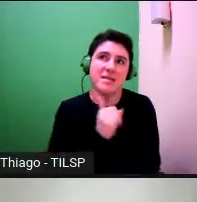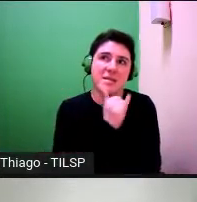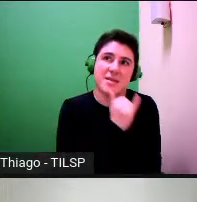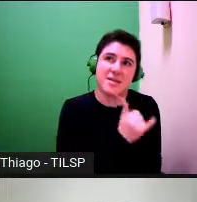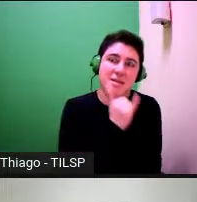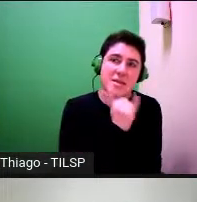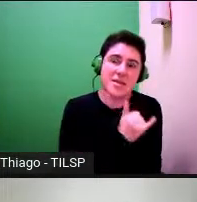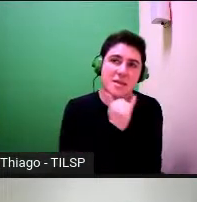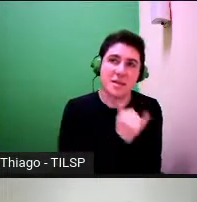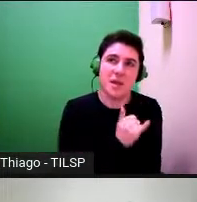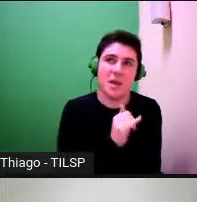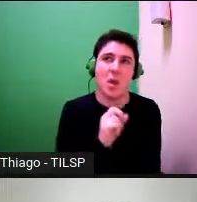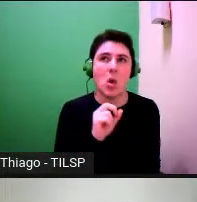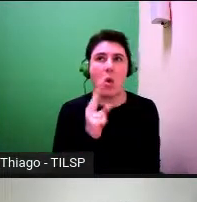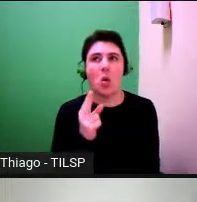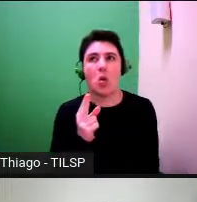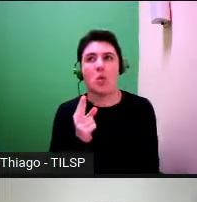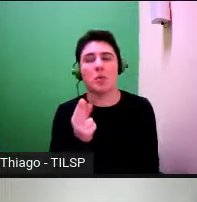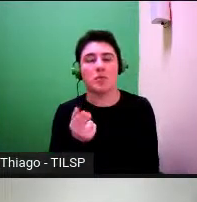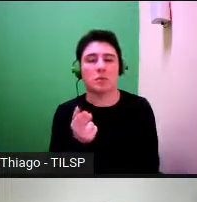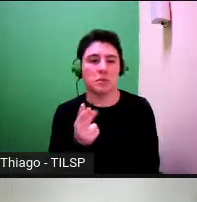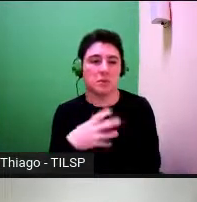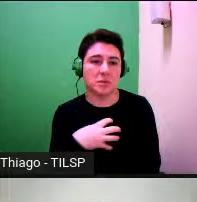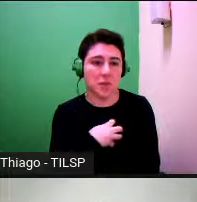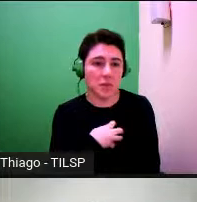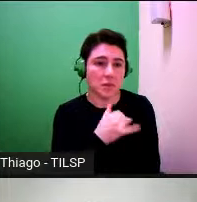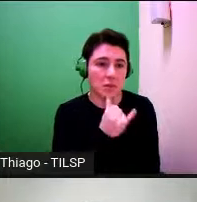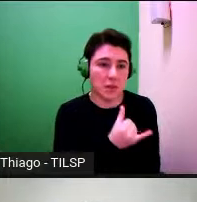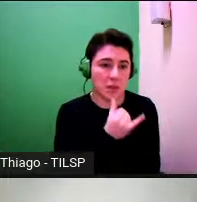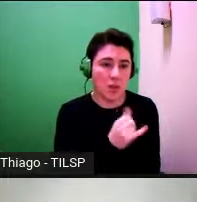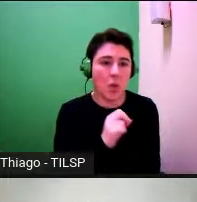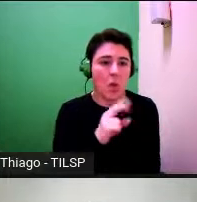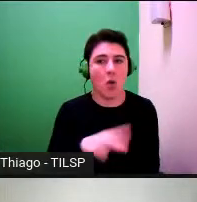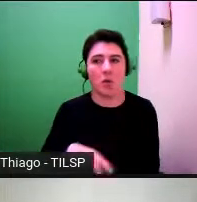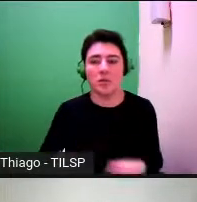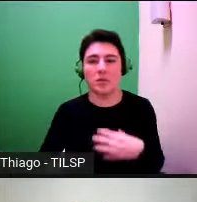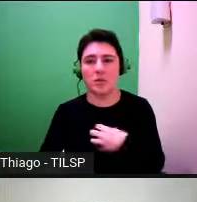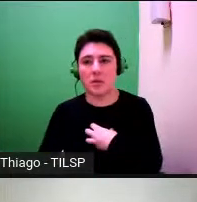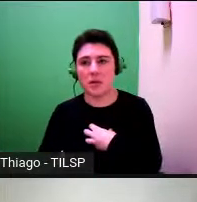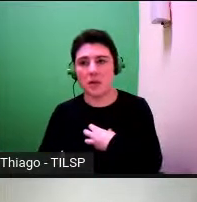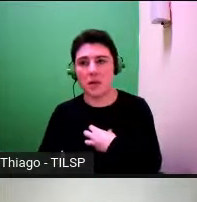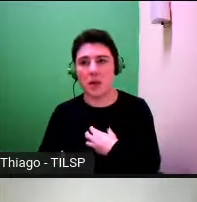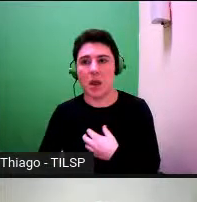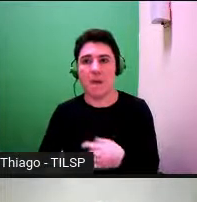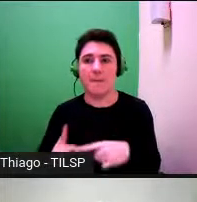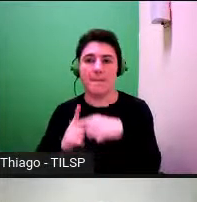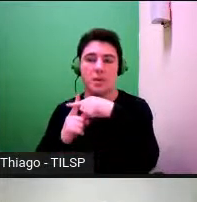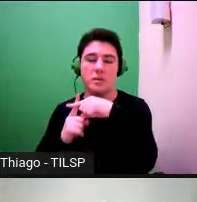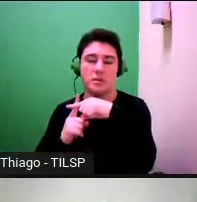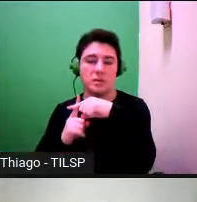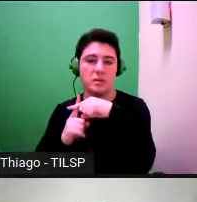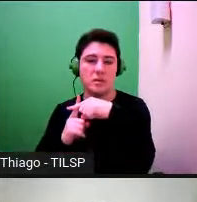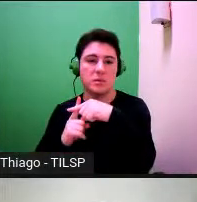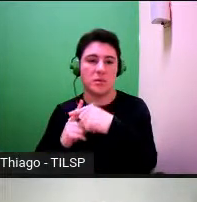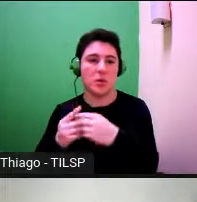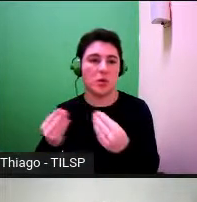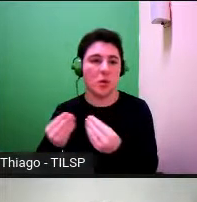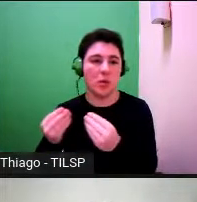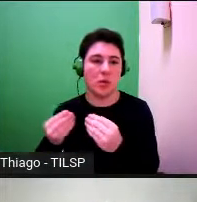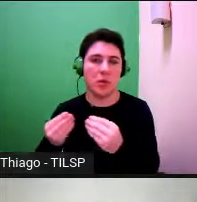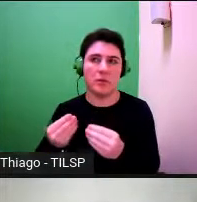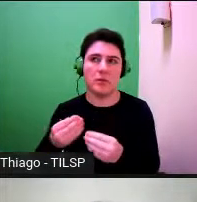ou em segmentos narrativos ou em segmentos positivos com um caráter